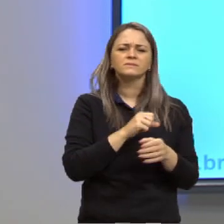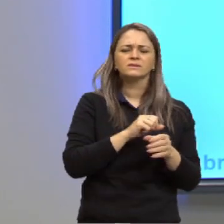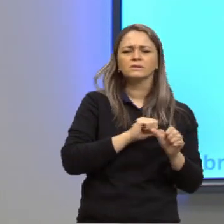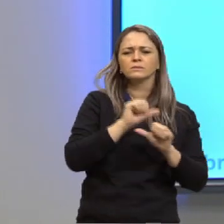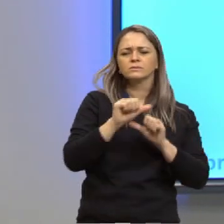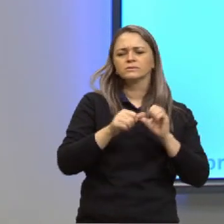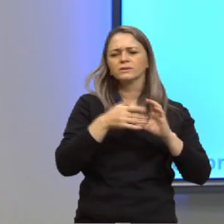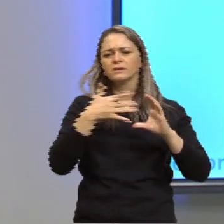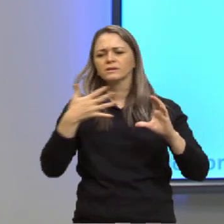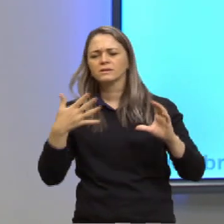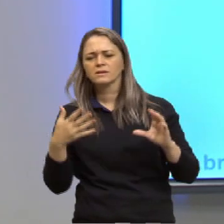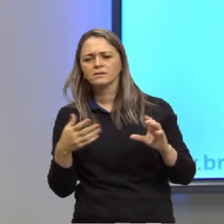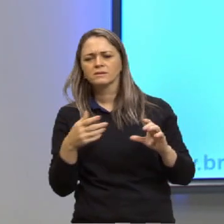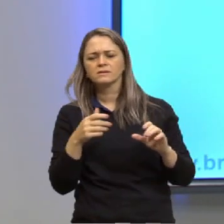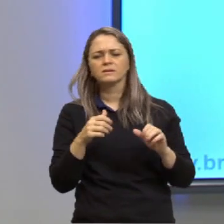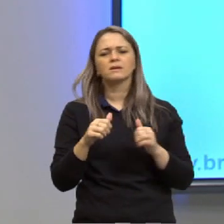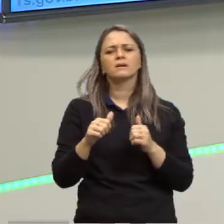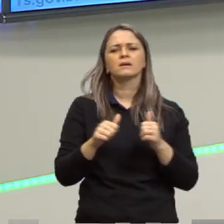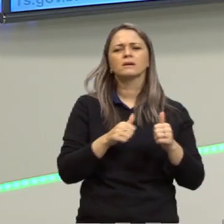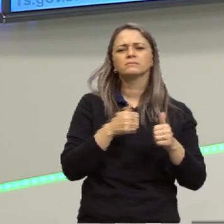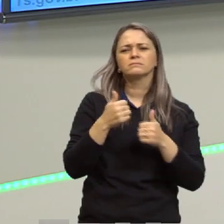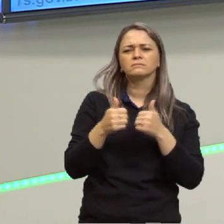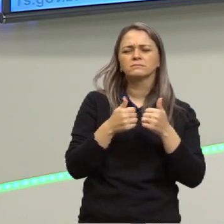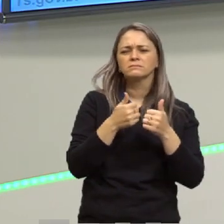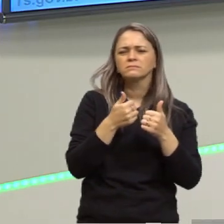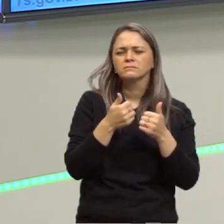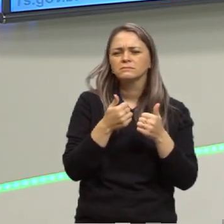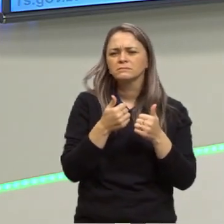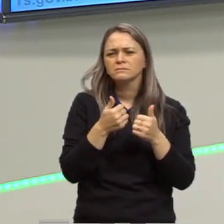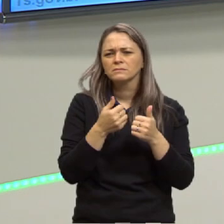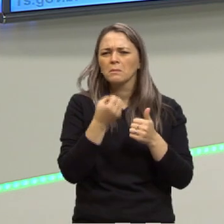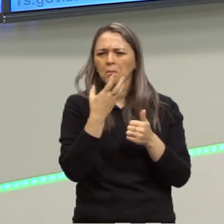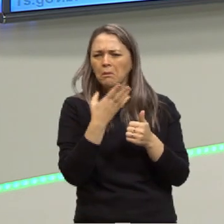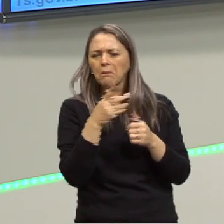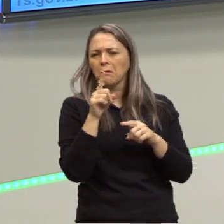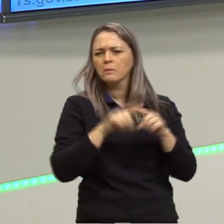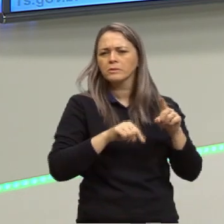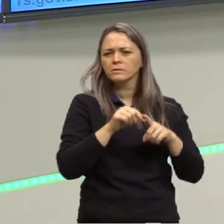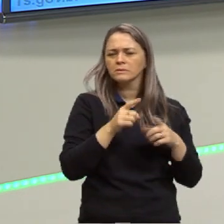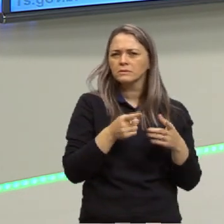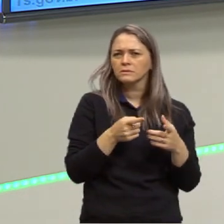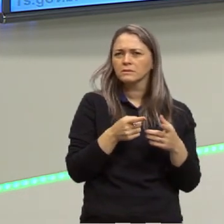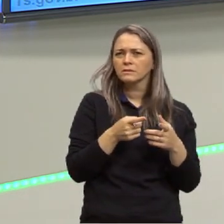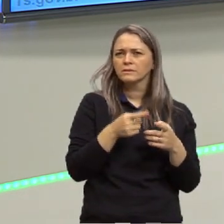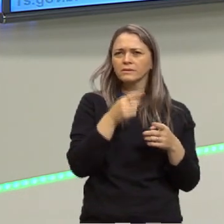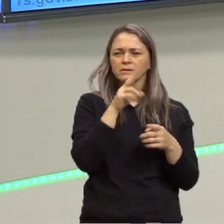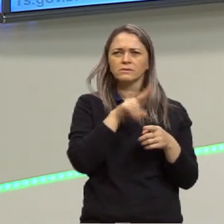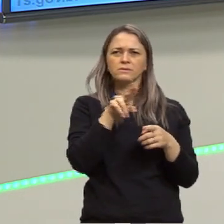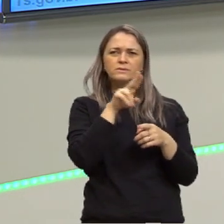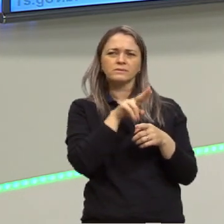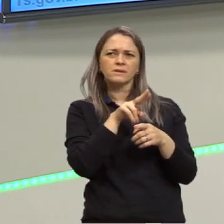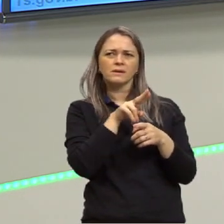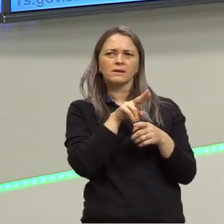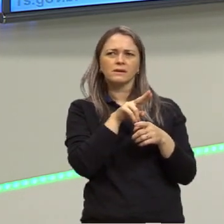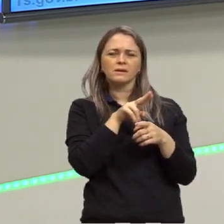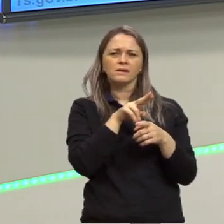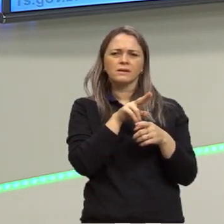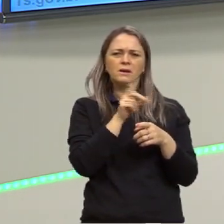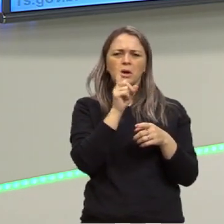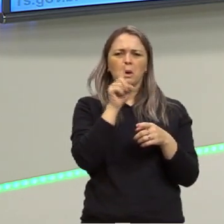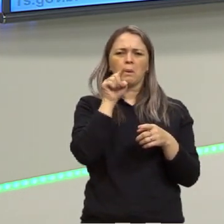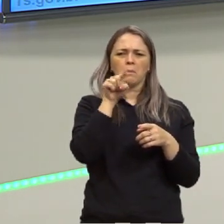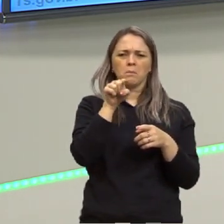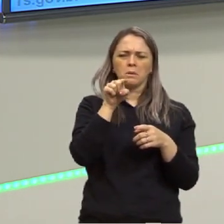e aspectos positivos do produto. será que é o fato deles usarem ali mil